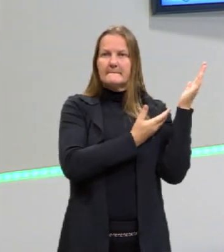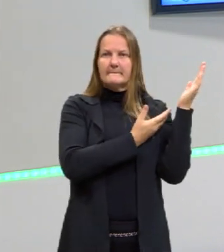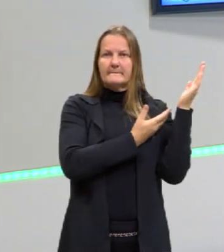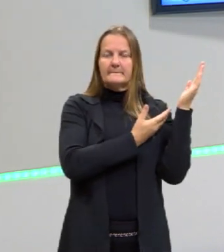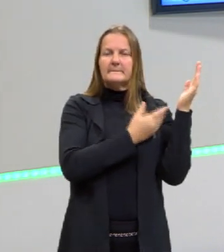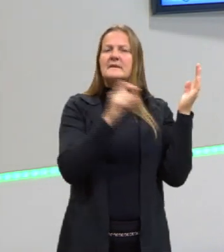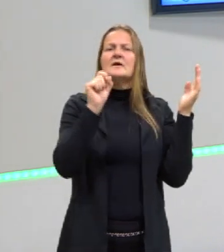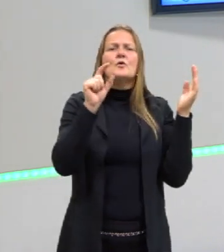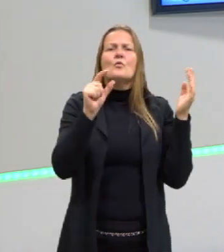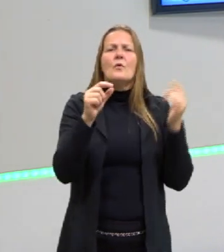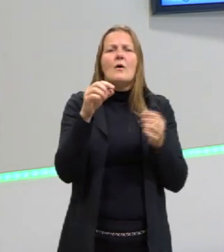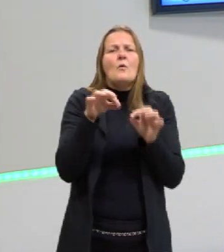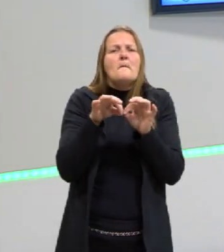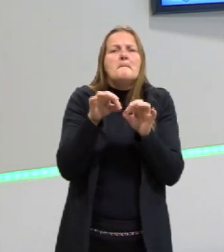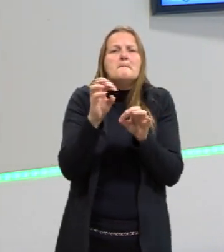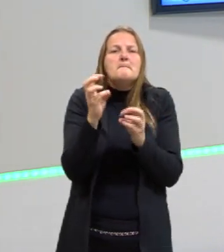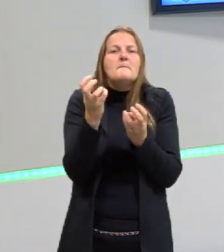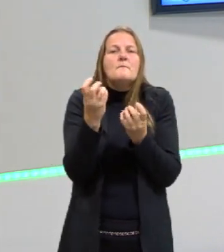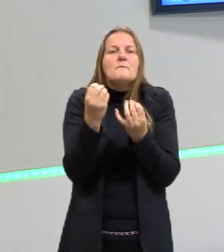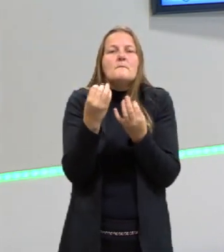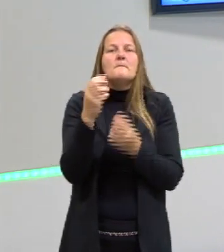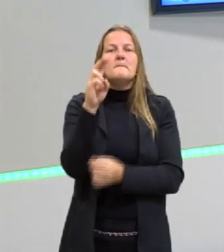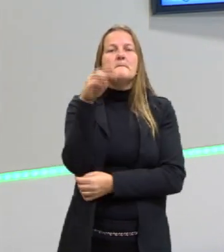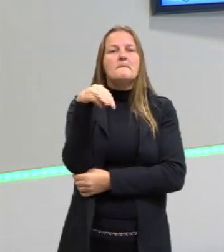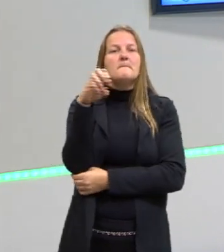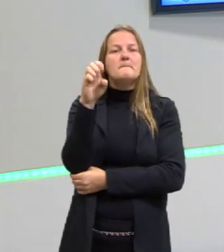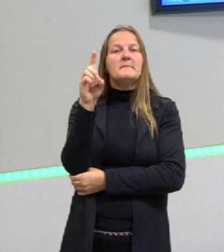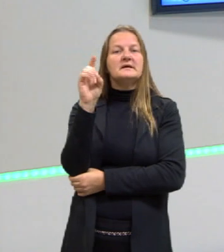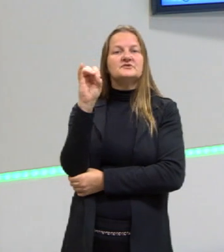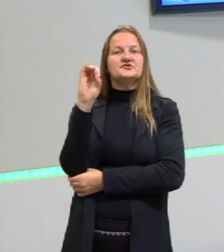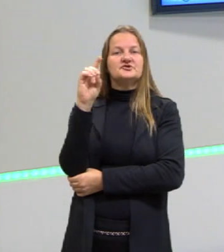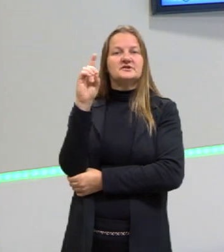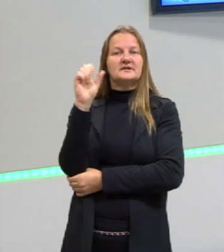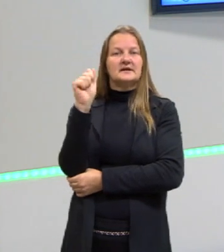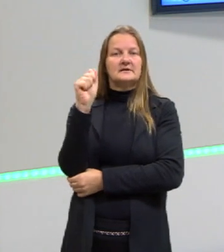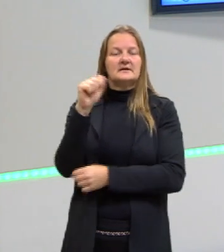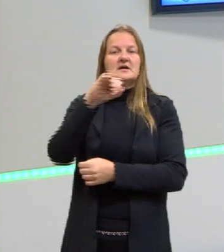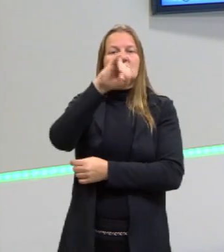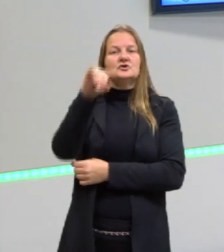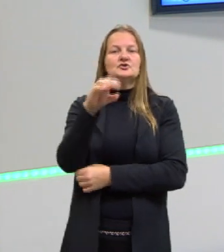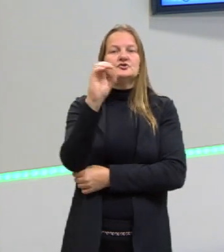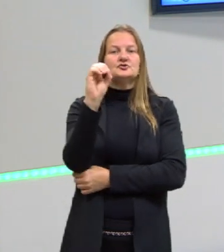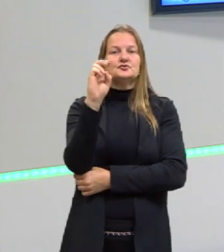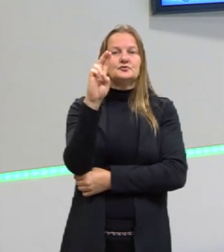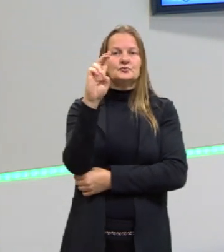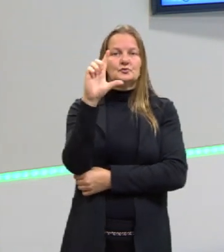Qual é a unidade de medida de trabalho? A unidade de medida de trabalho é o joules.